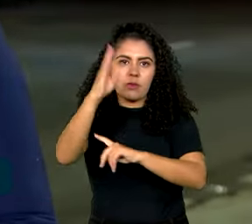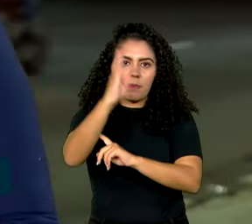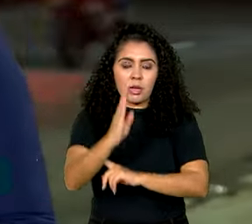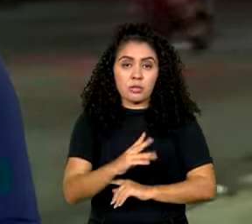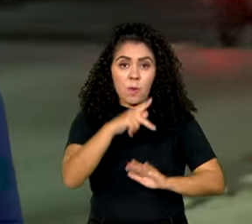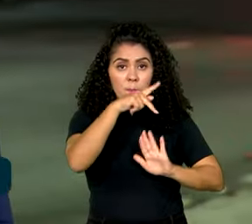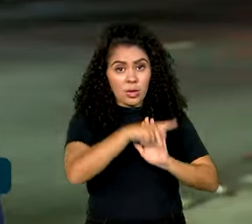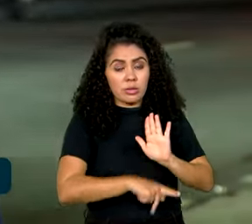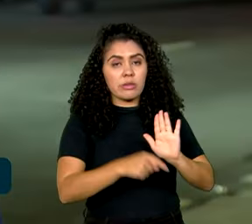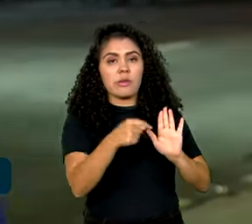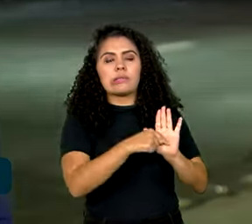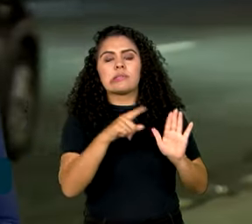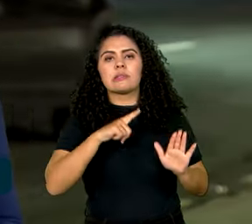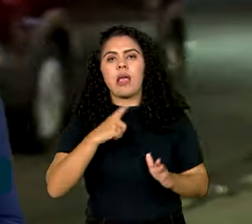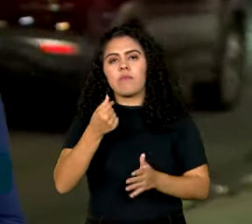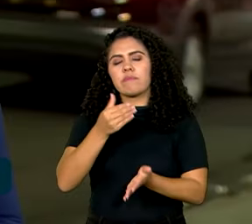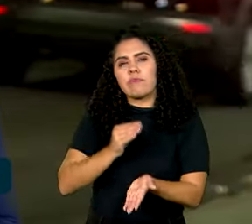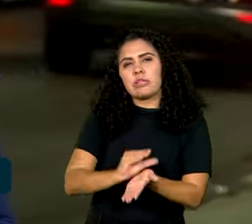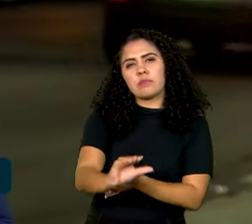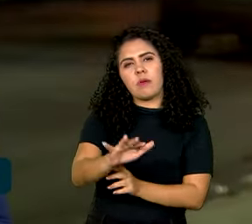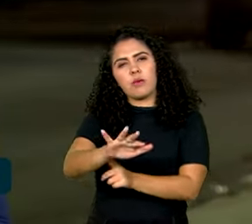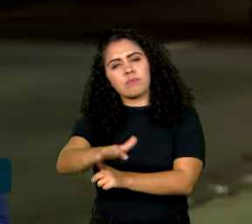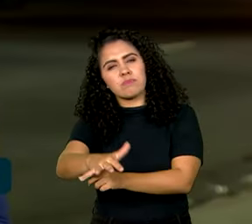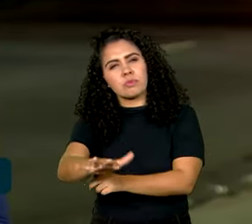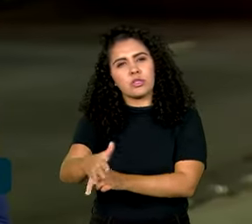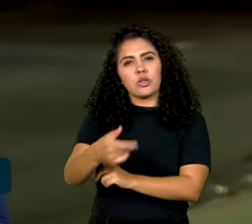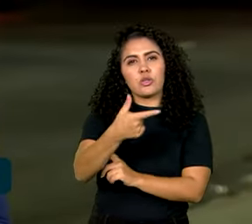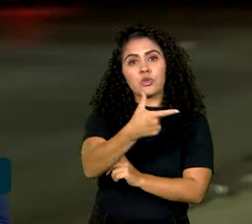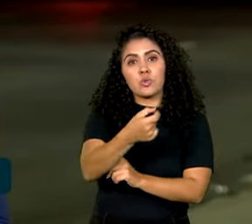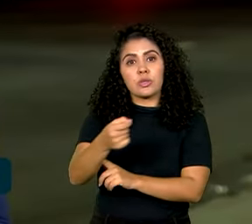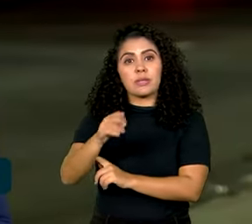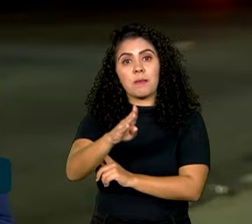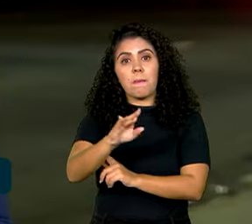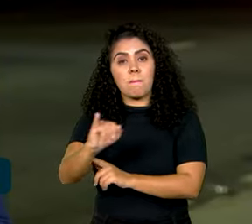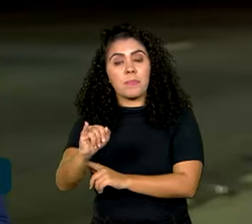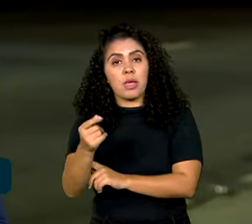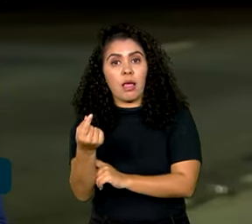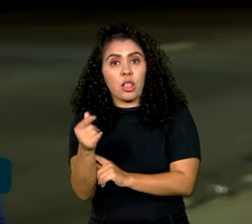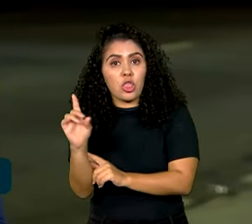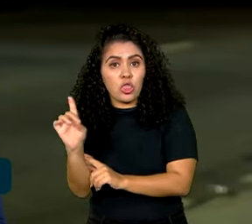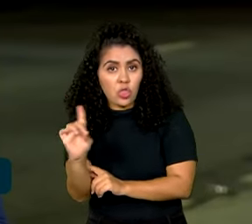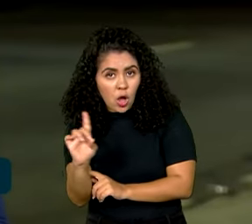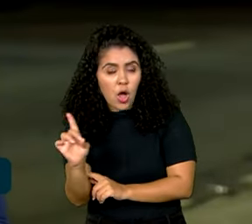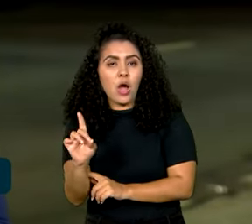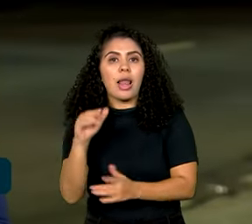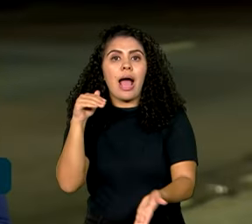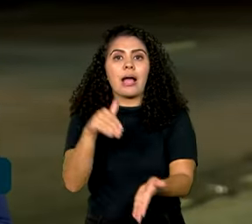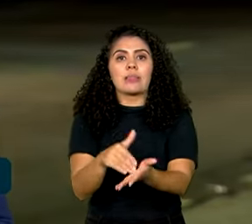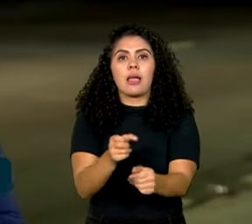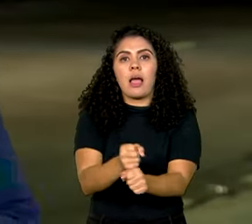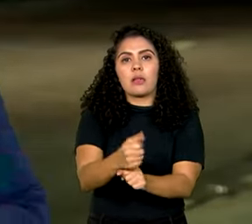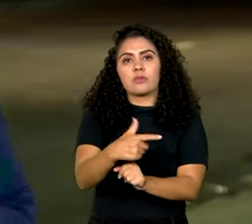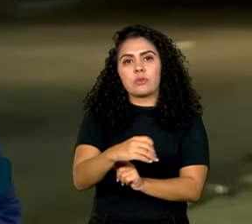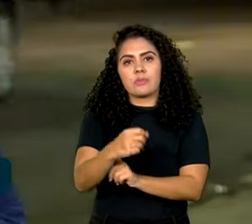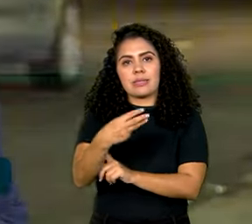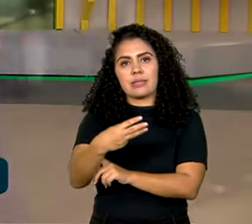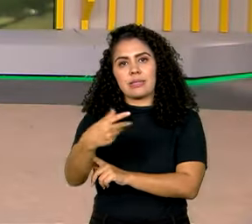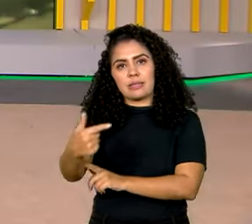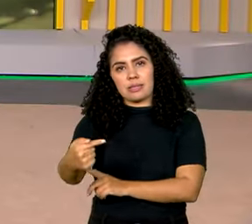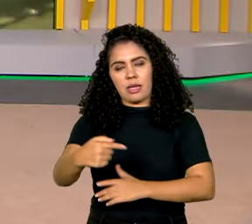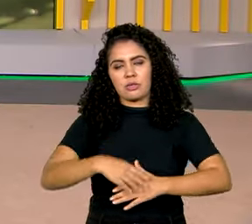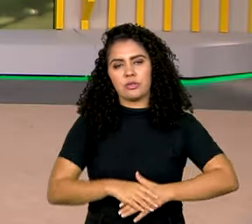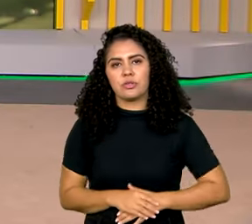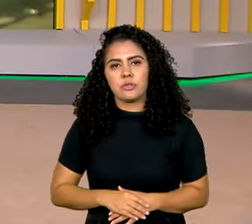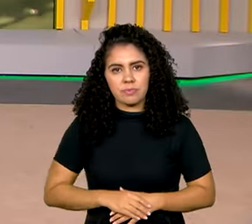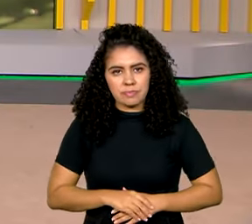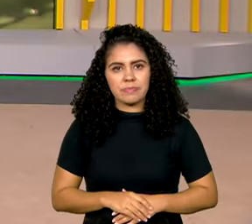Esse projeto tem investimentos estimados em 200 bilhões de dólares até 2037. Pablo. Obrigado